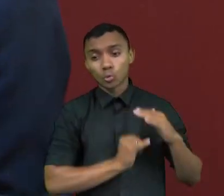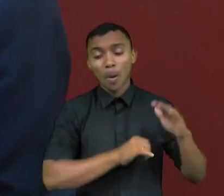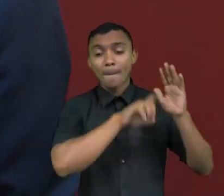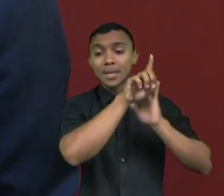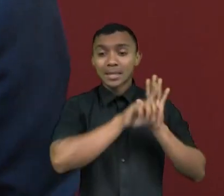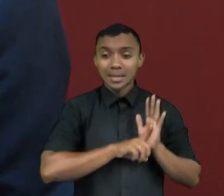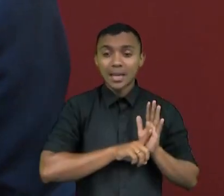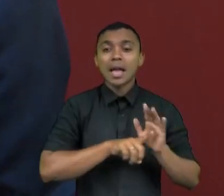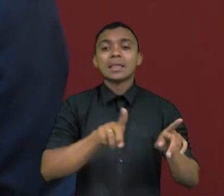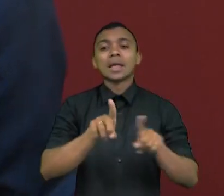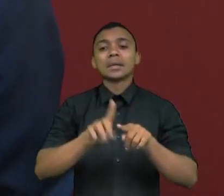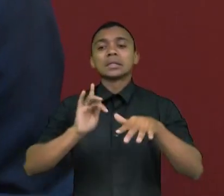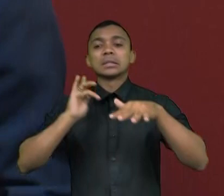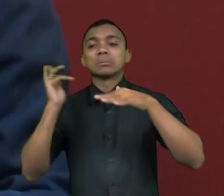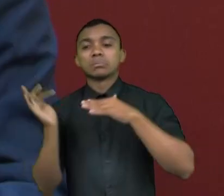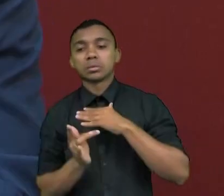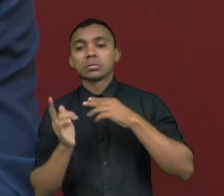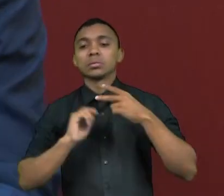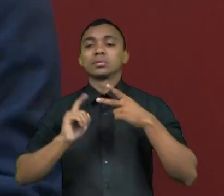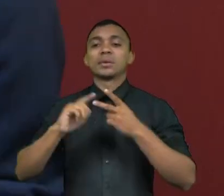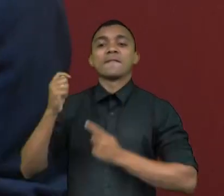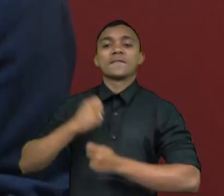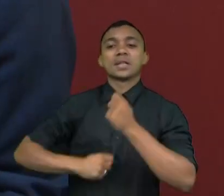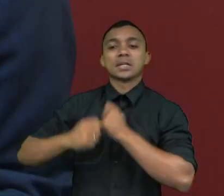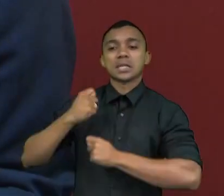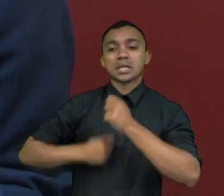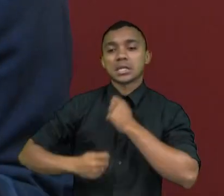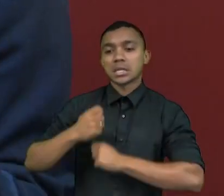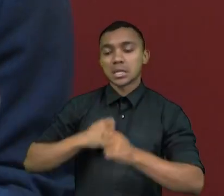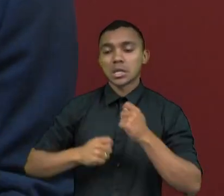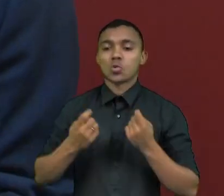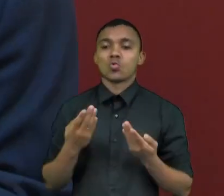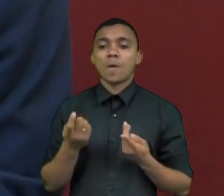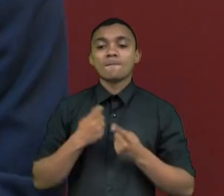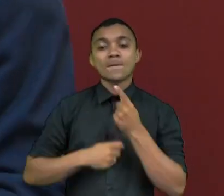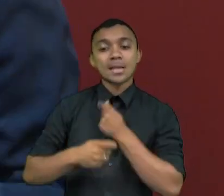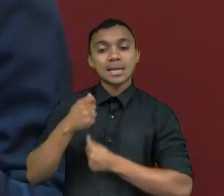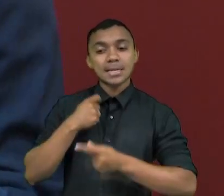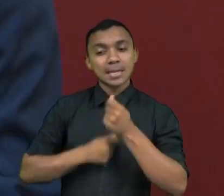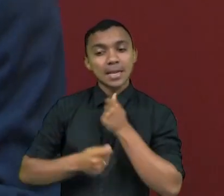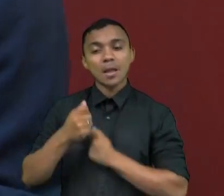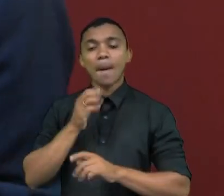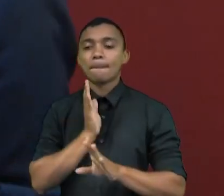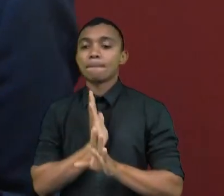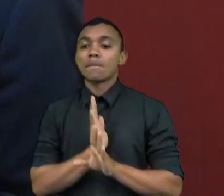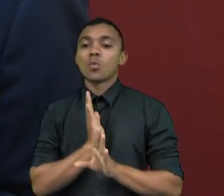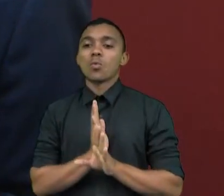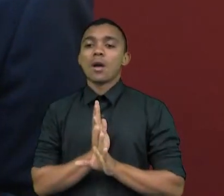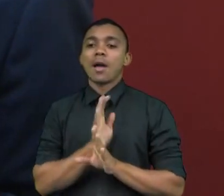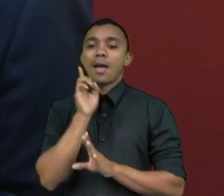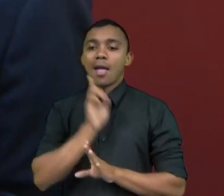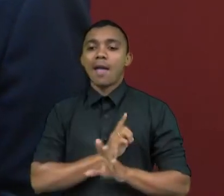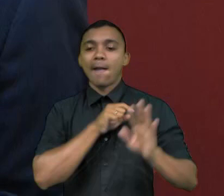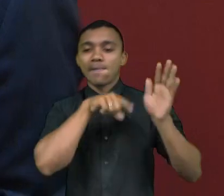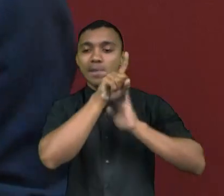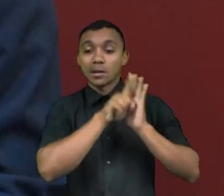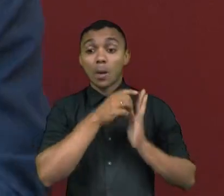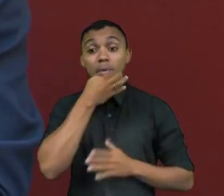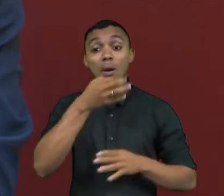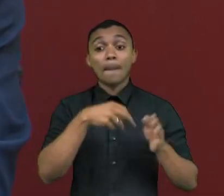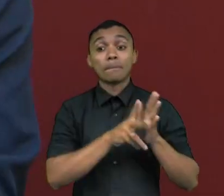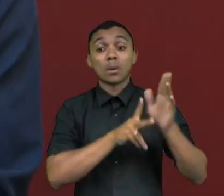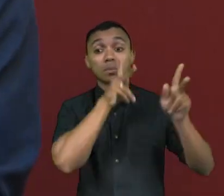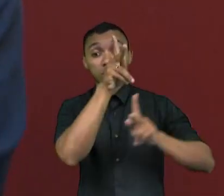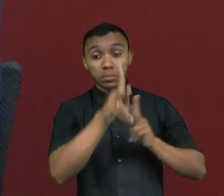instituições da mídia do setor financeiro e outros atores envolvidos na contratação e na execução das pesquisas de opinião pública